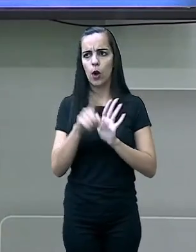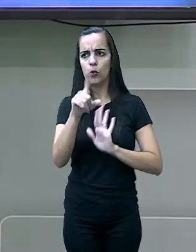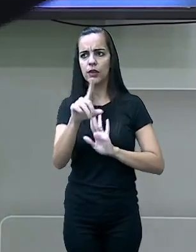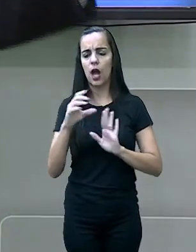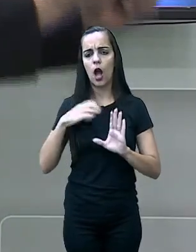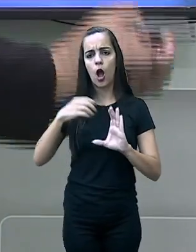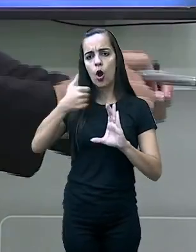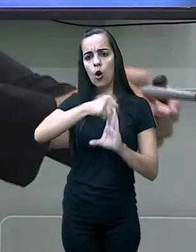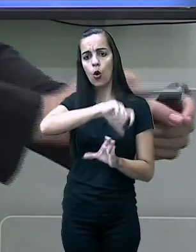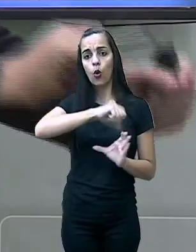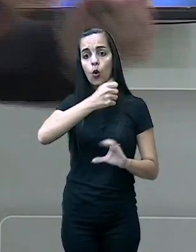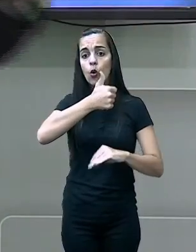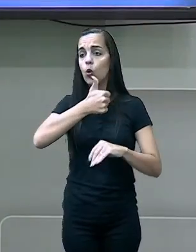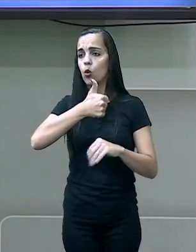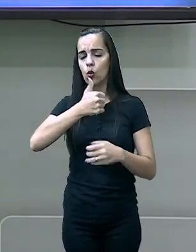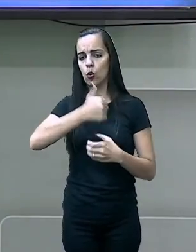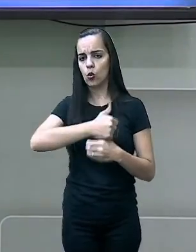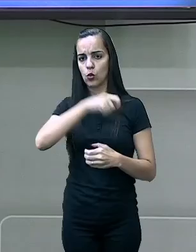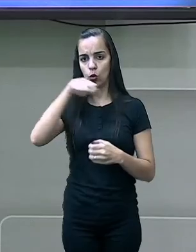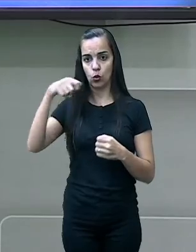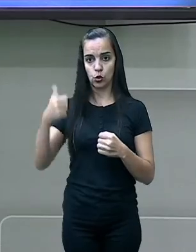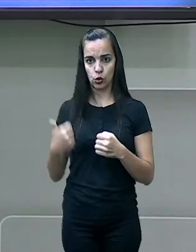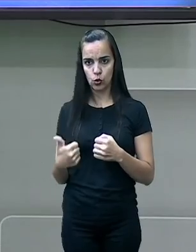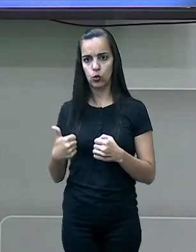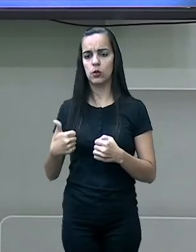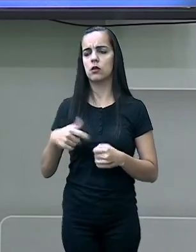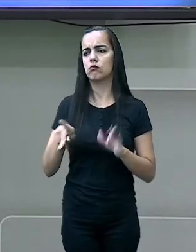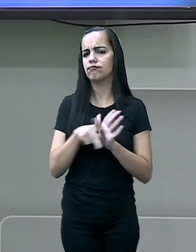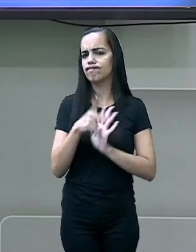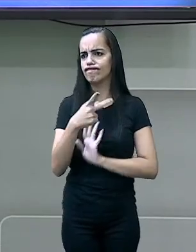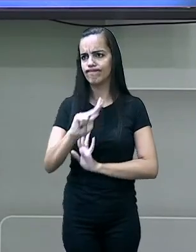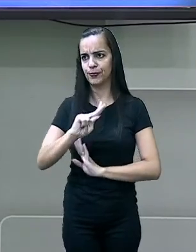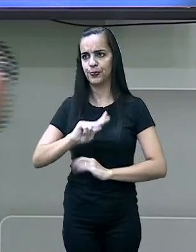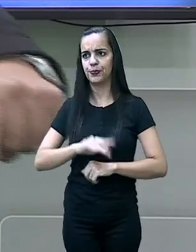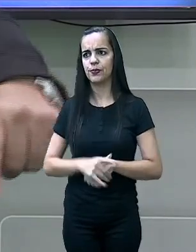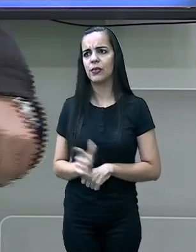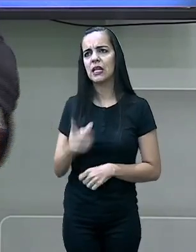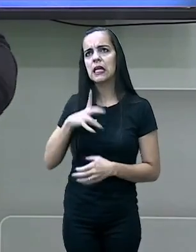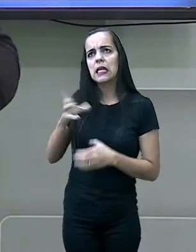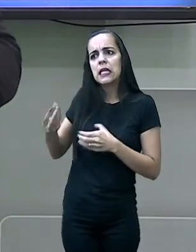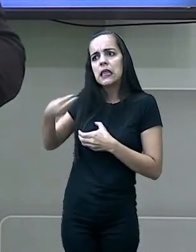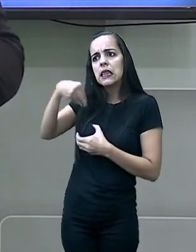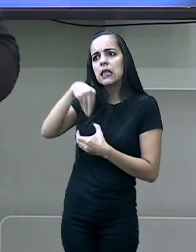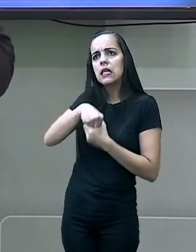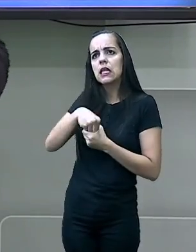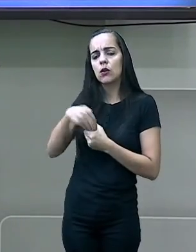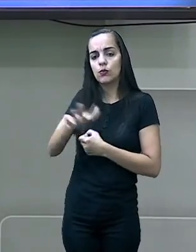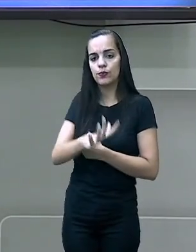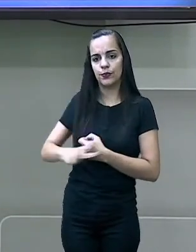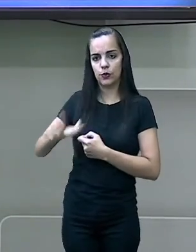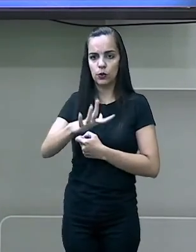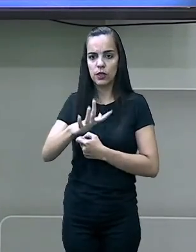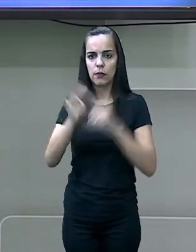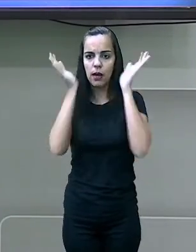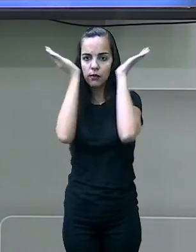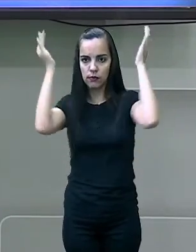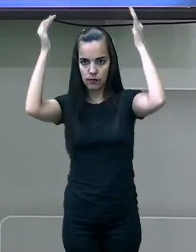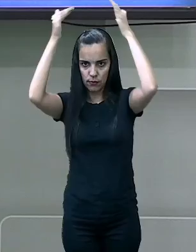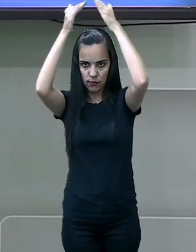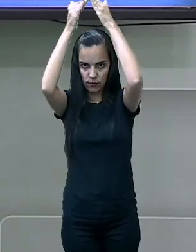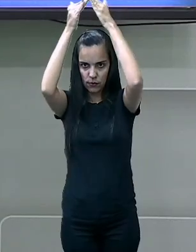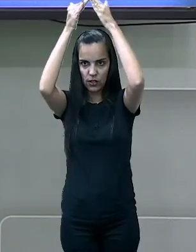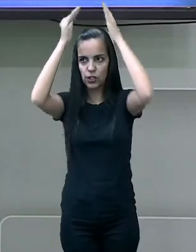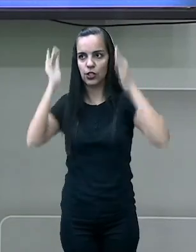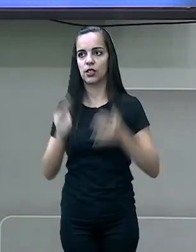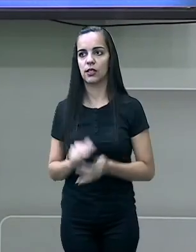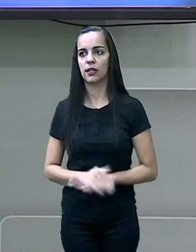As leis de Roma, elas não vigoram dentro do espaço do Vaticano. Se